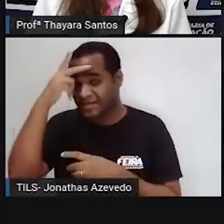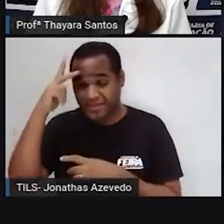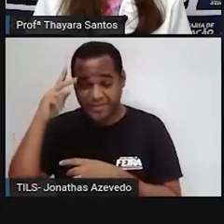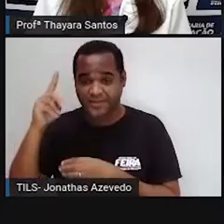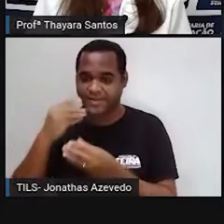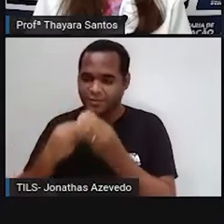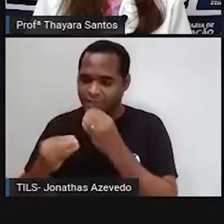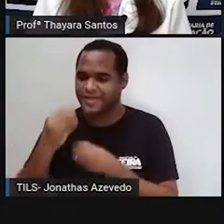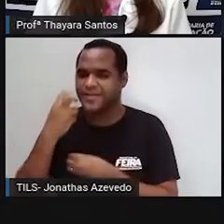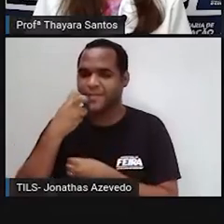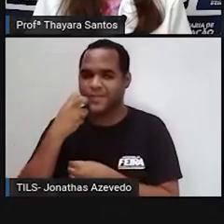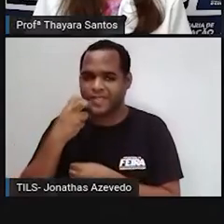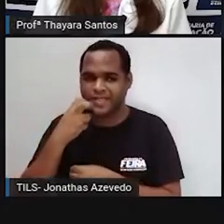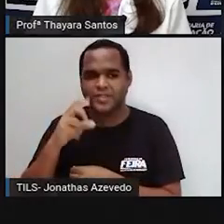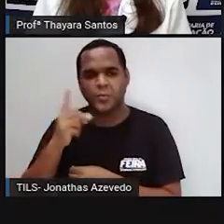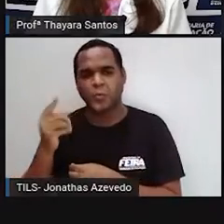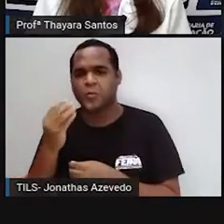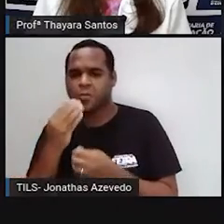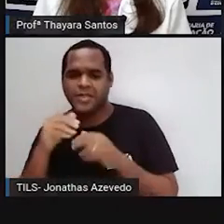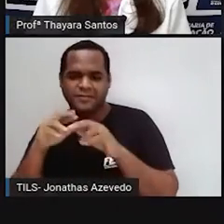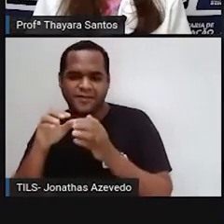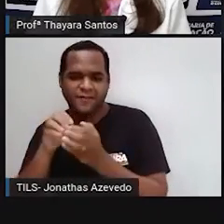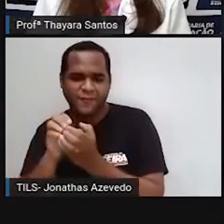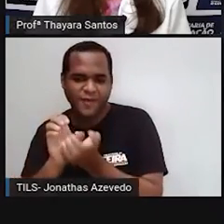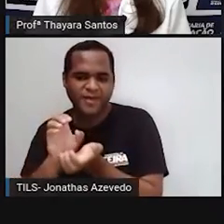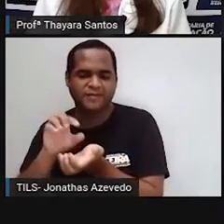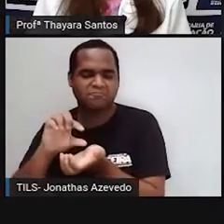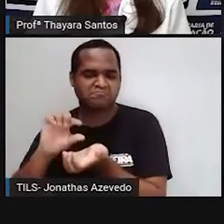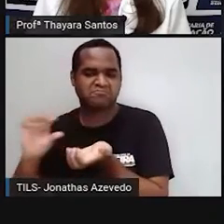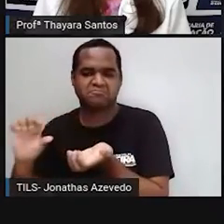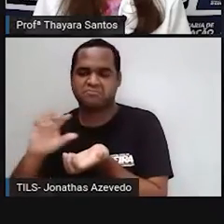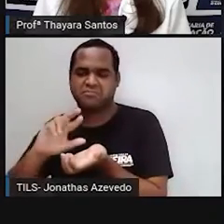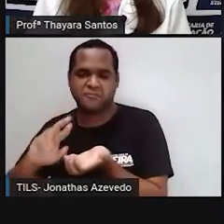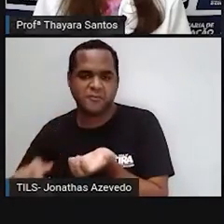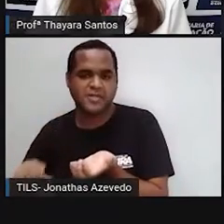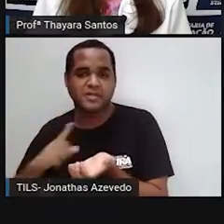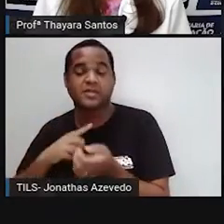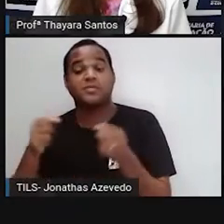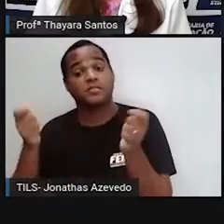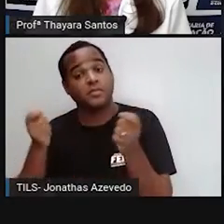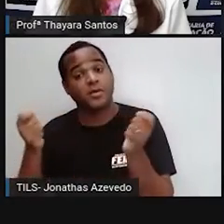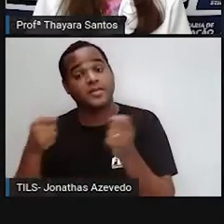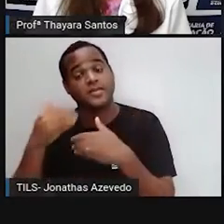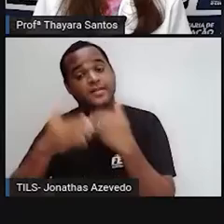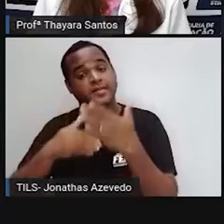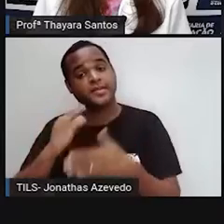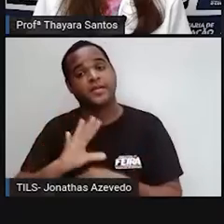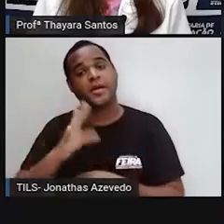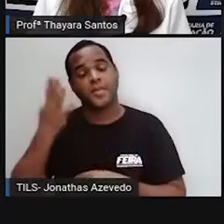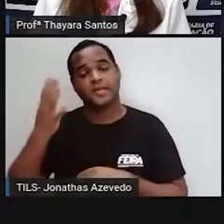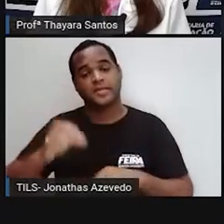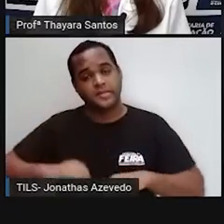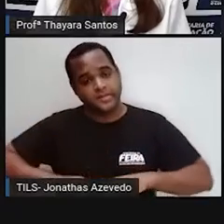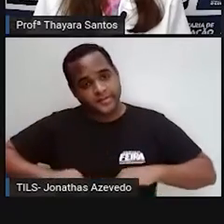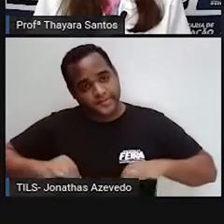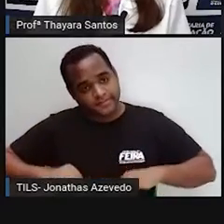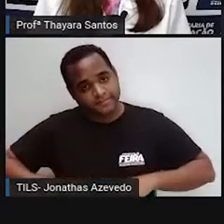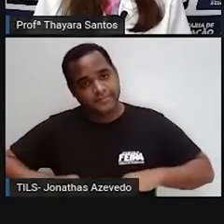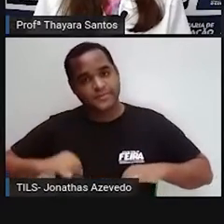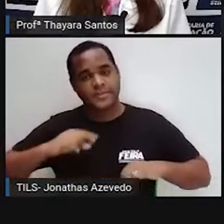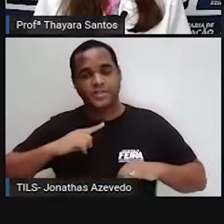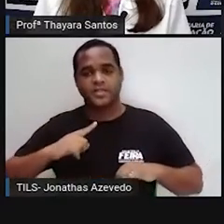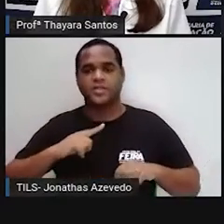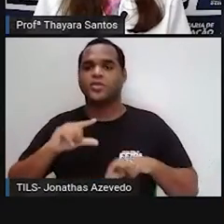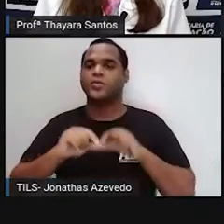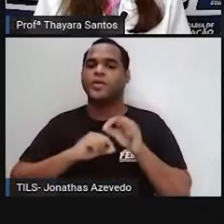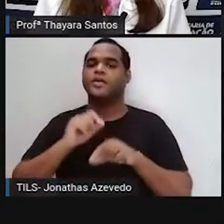alimentam de peixes e de crustáceos, né? De frutos do mar podem também sofrer aí um impacto por conta